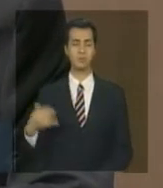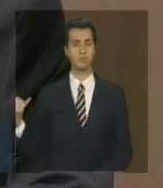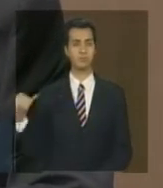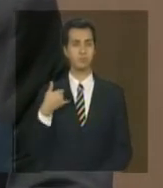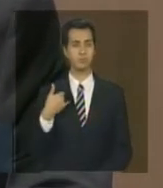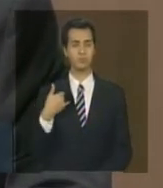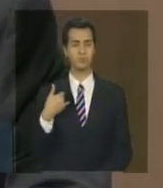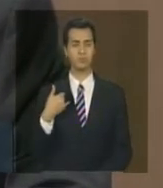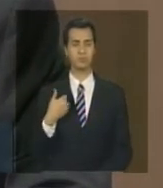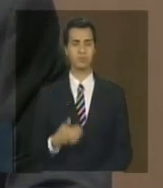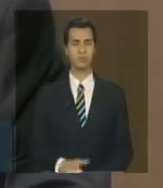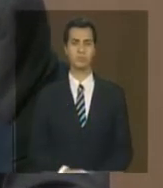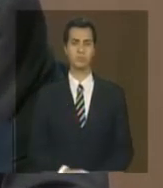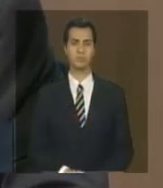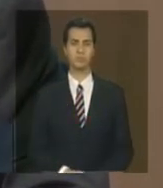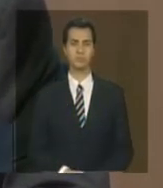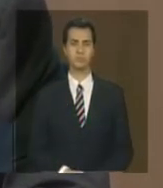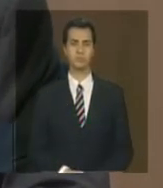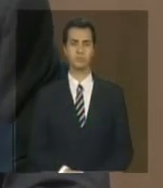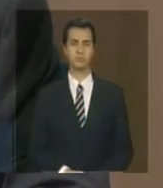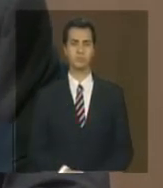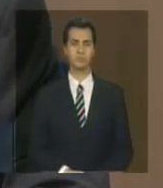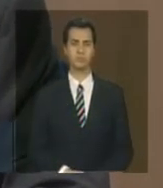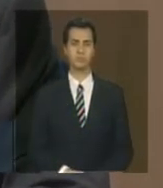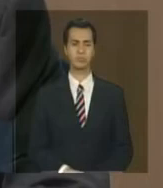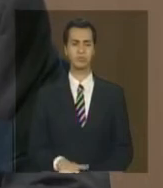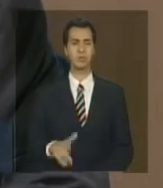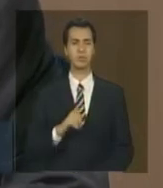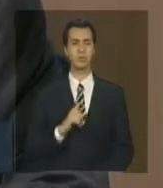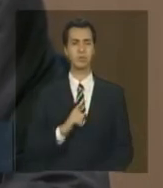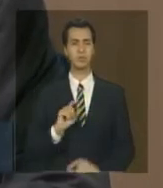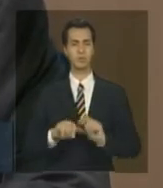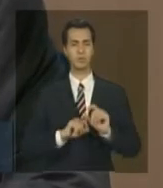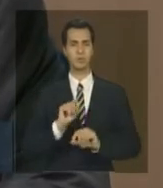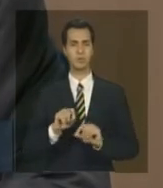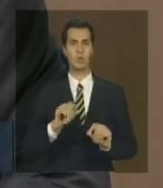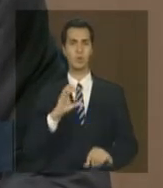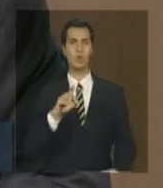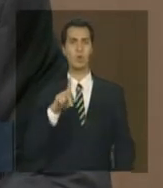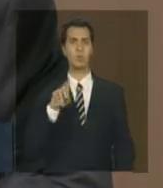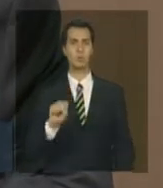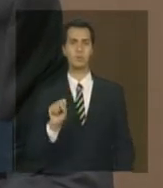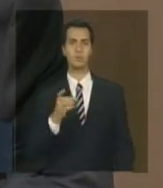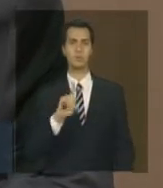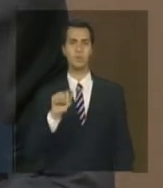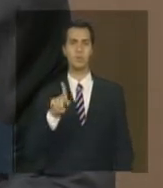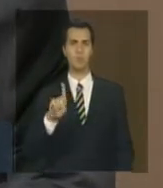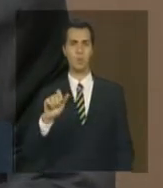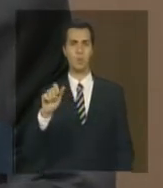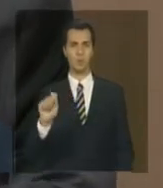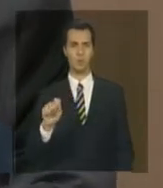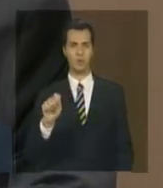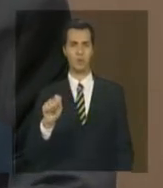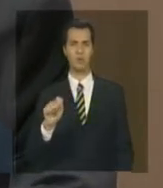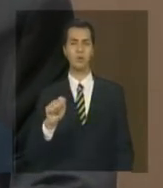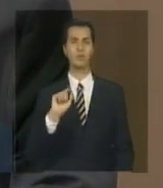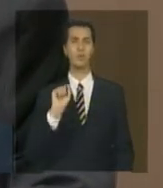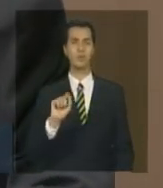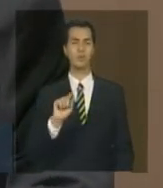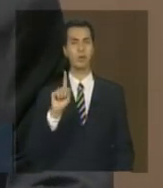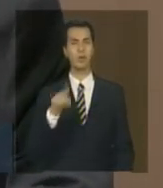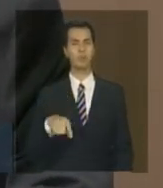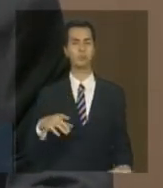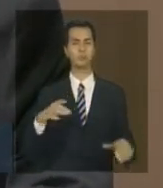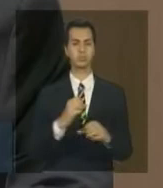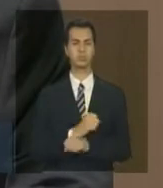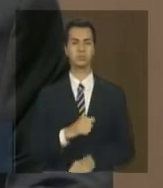atenção nossa atenção nós temos também a figura de corpos d'água nessas tabelas sínteses só para fechar o 100% da